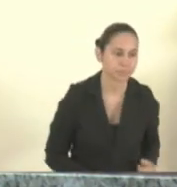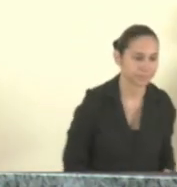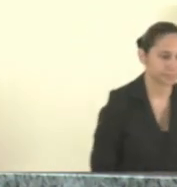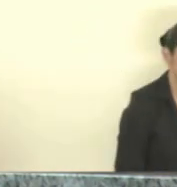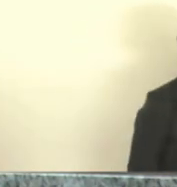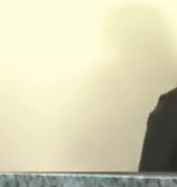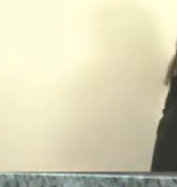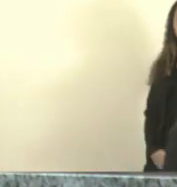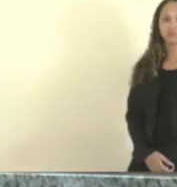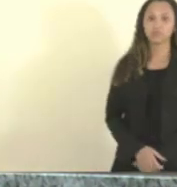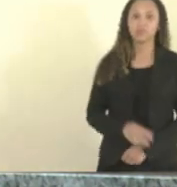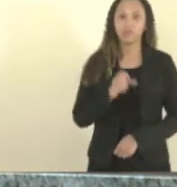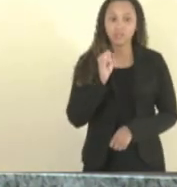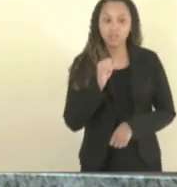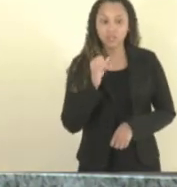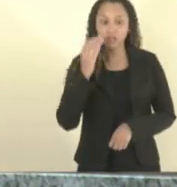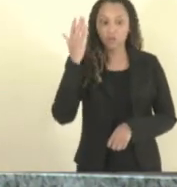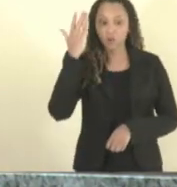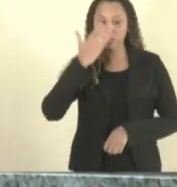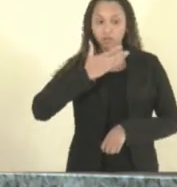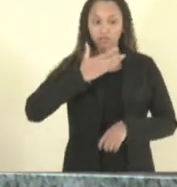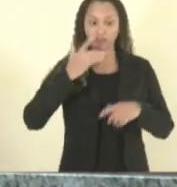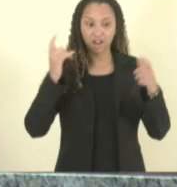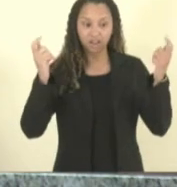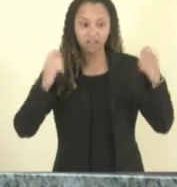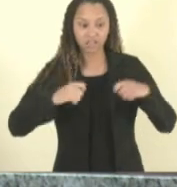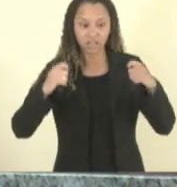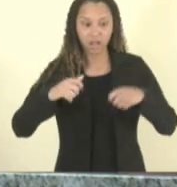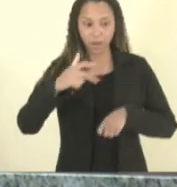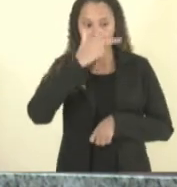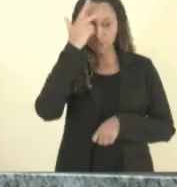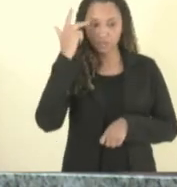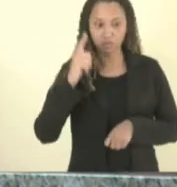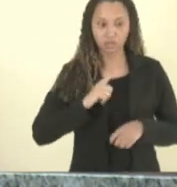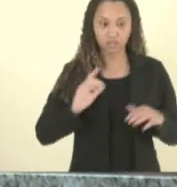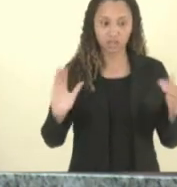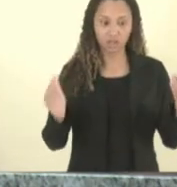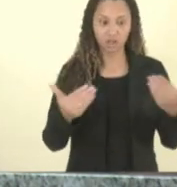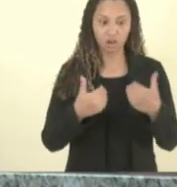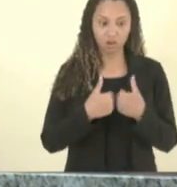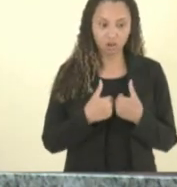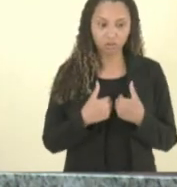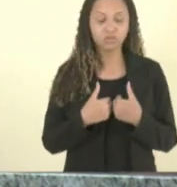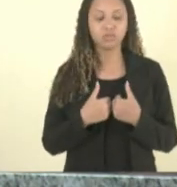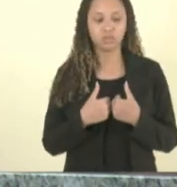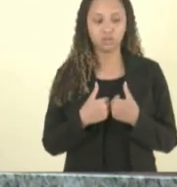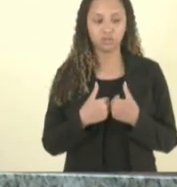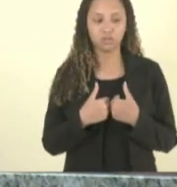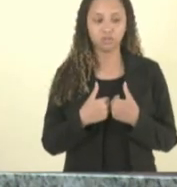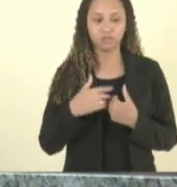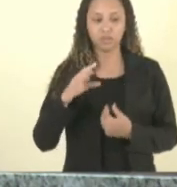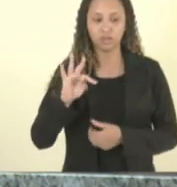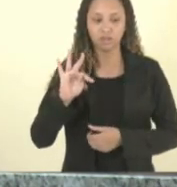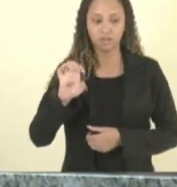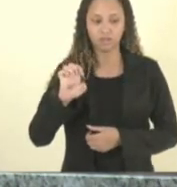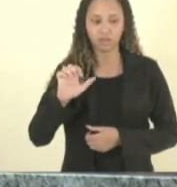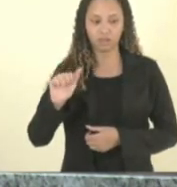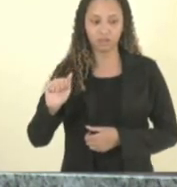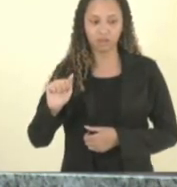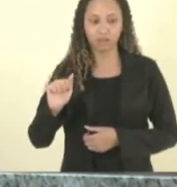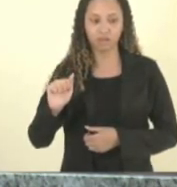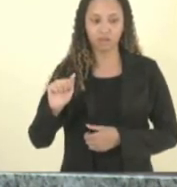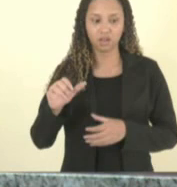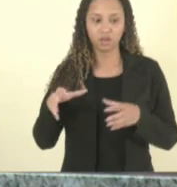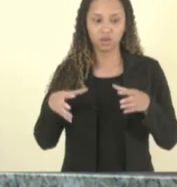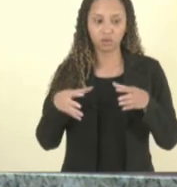necessidade aprestou com aspecto autista com transtorno de aspecto autista com teia nas classes